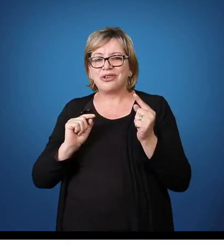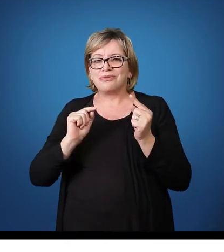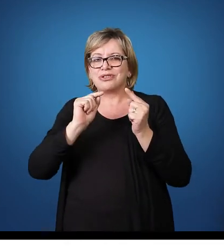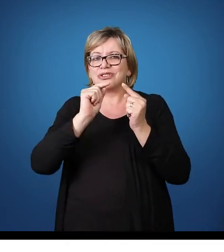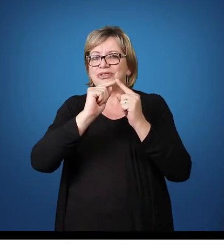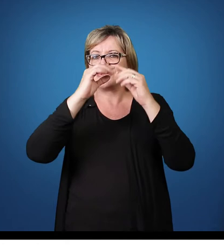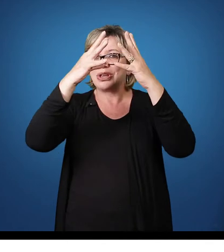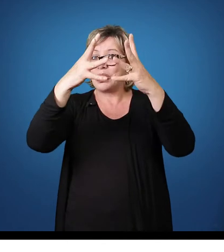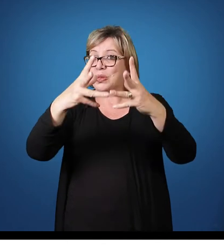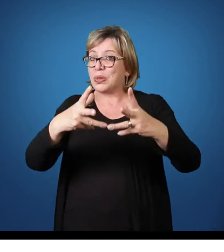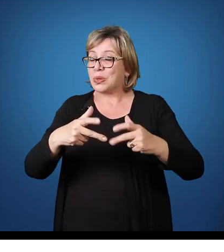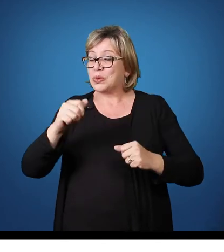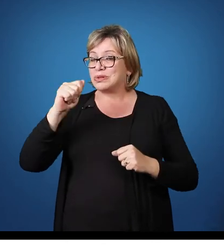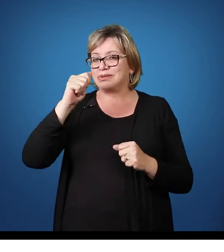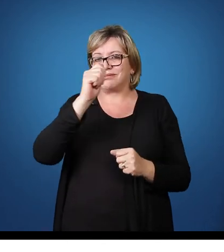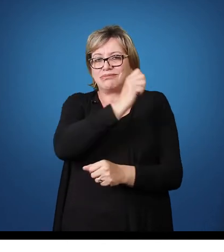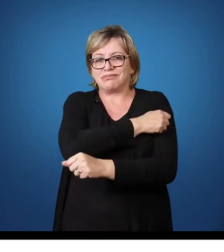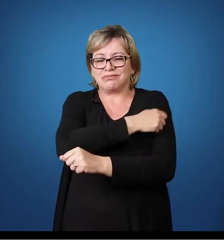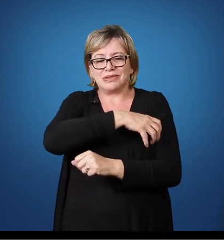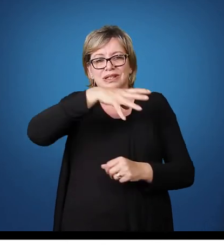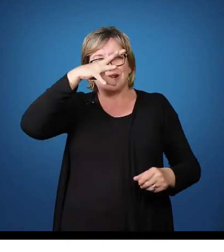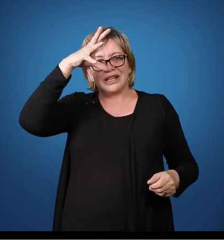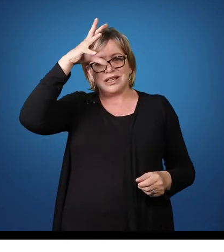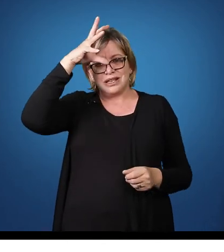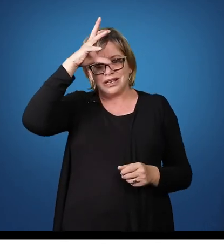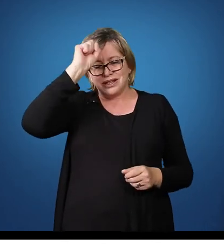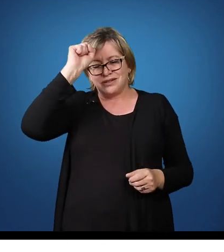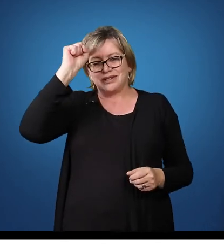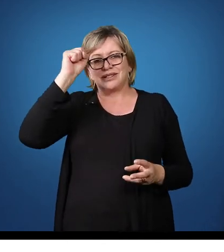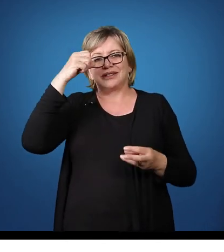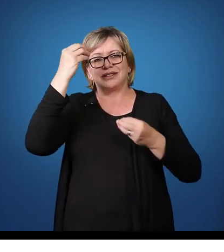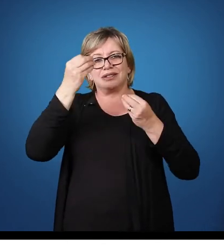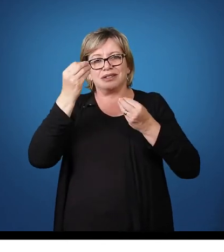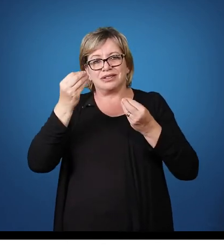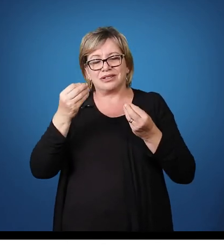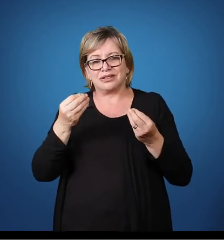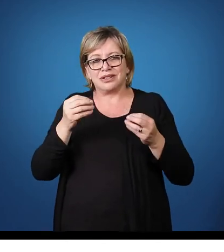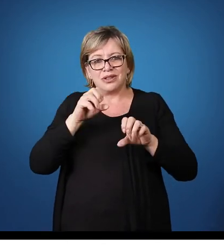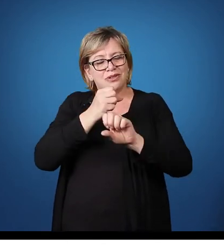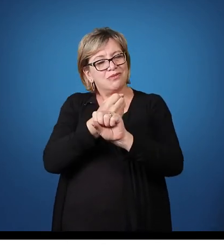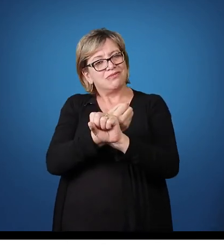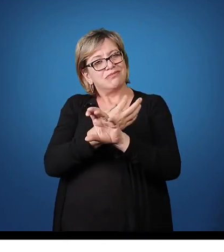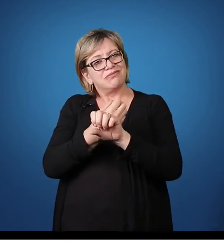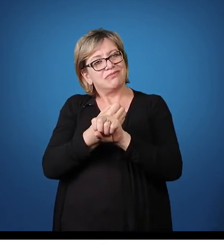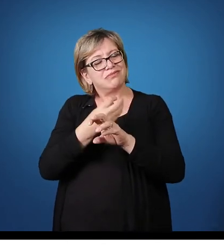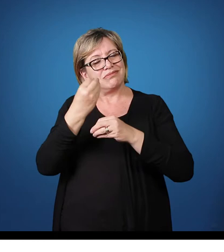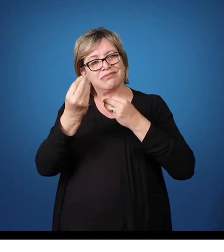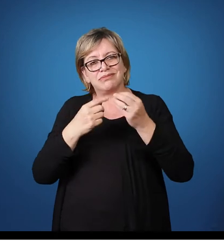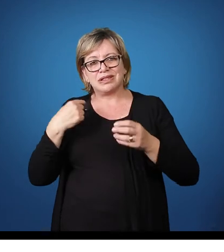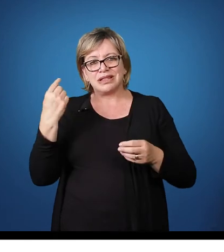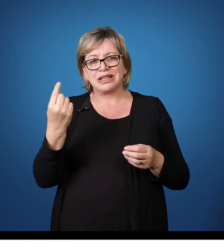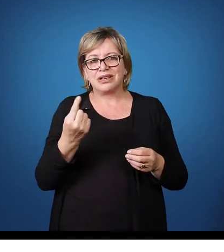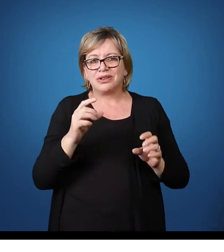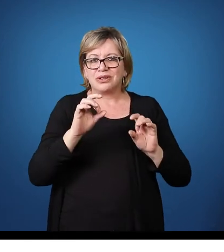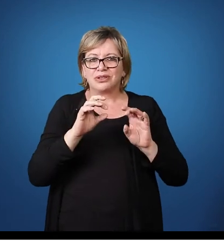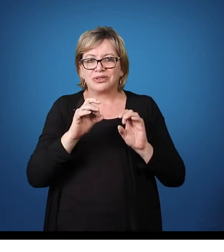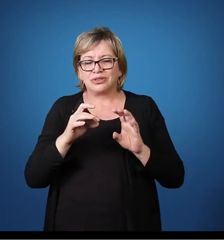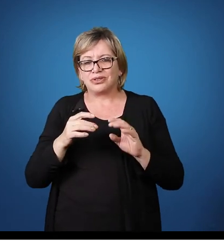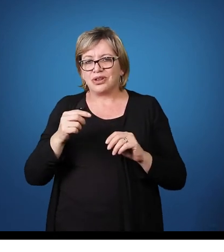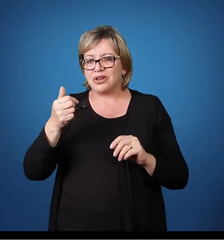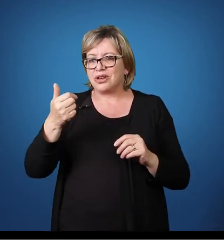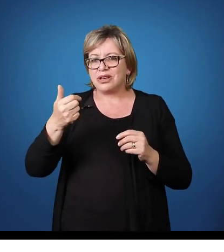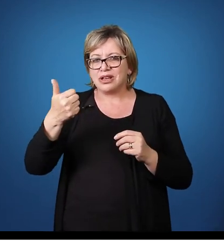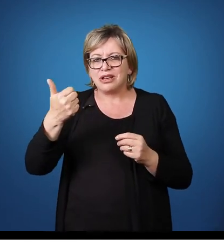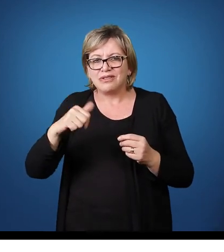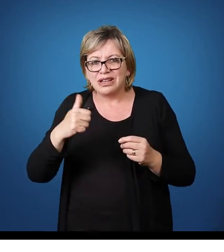alunos aprendam e estejam dentro do processo de ensino-aprendizagem e não somente como instrumento de